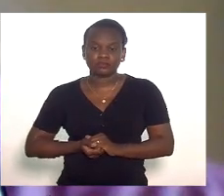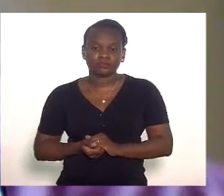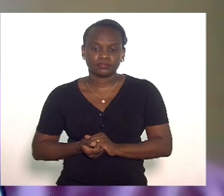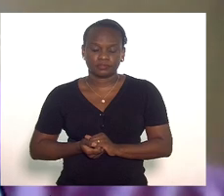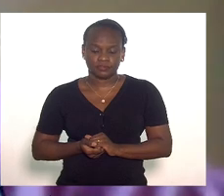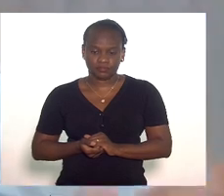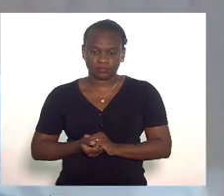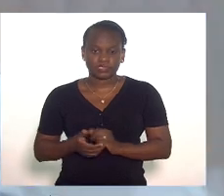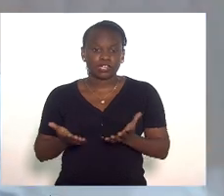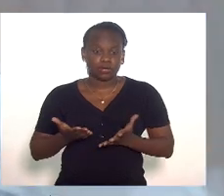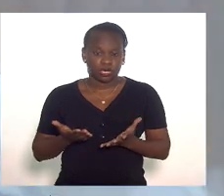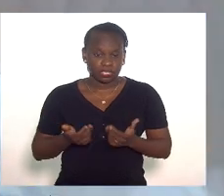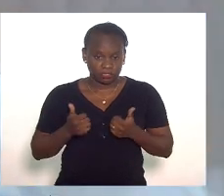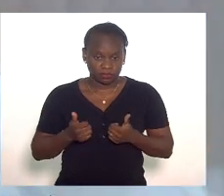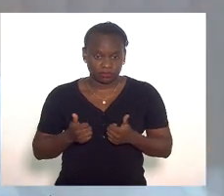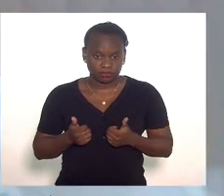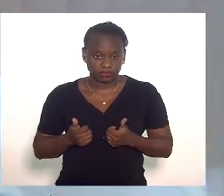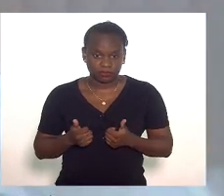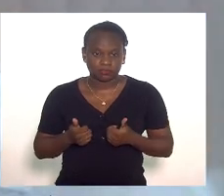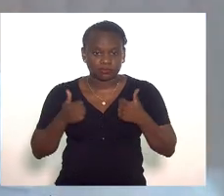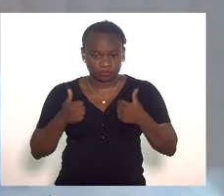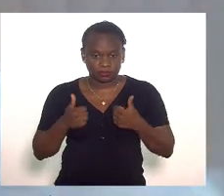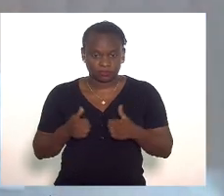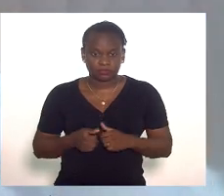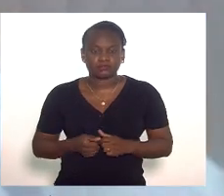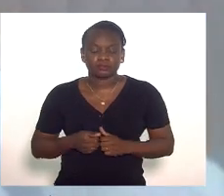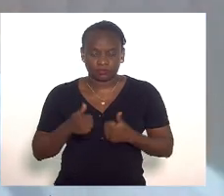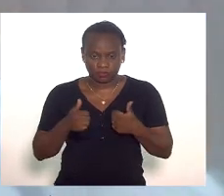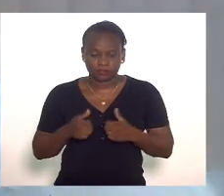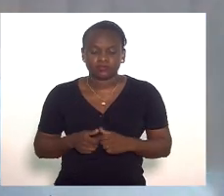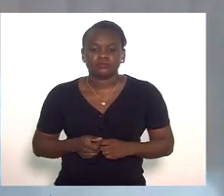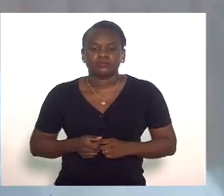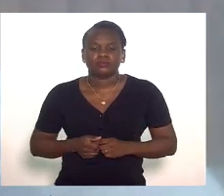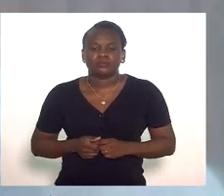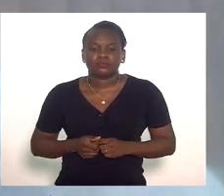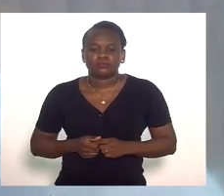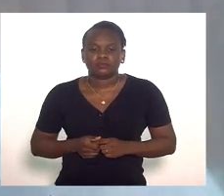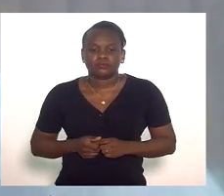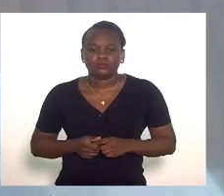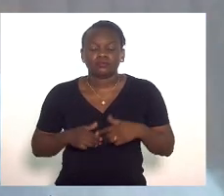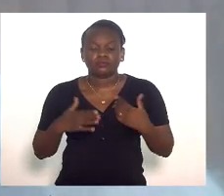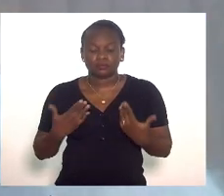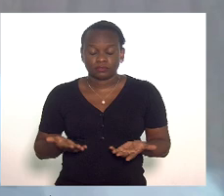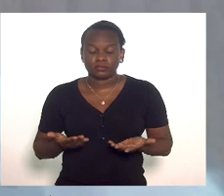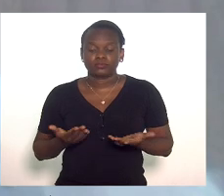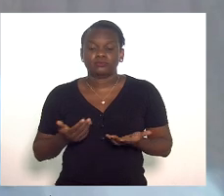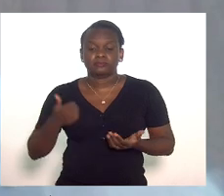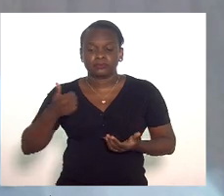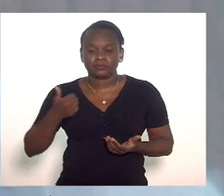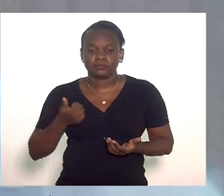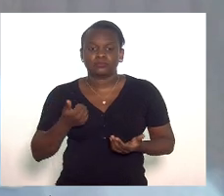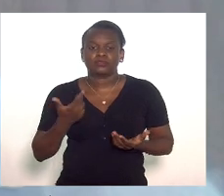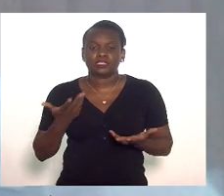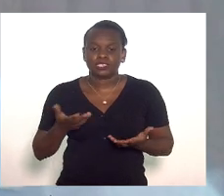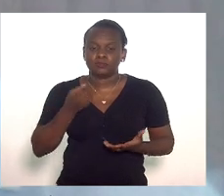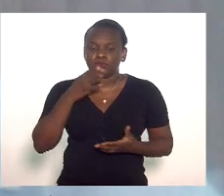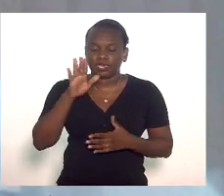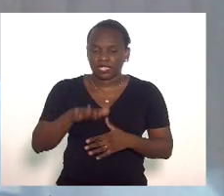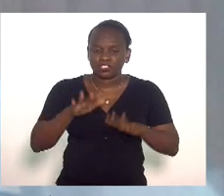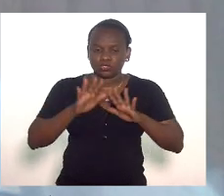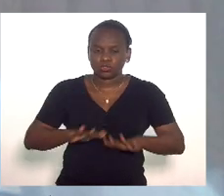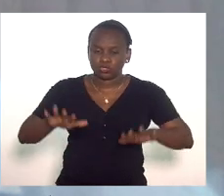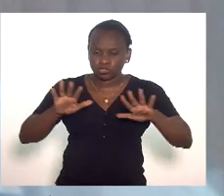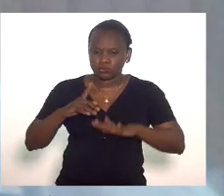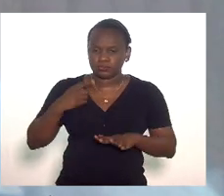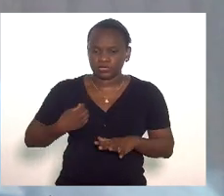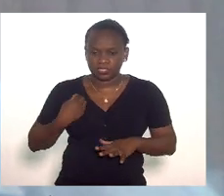e agora foi melhor então primeiramente queria dar boa tarde a todos